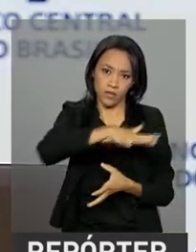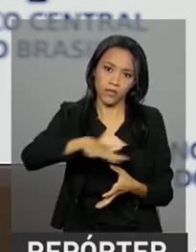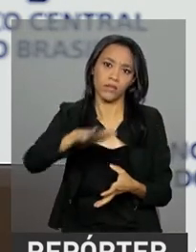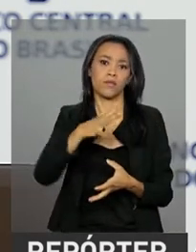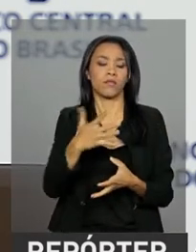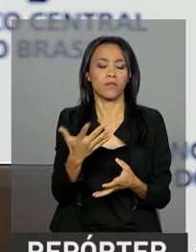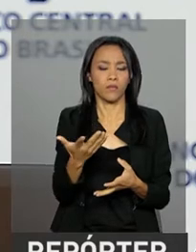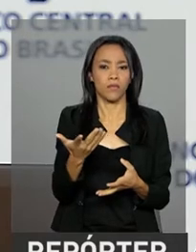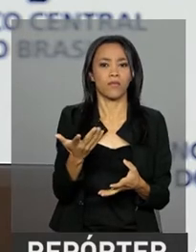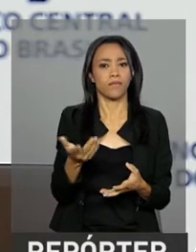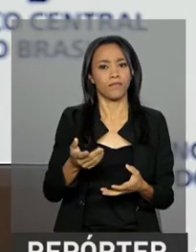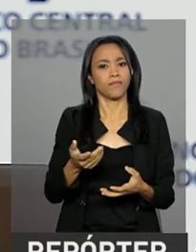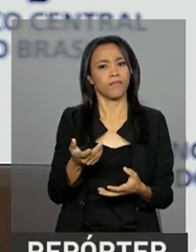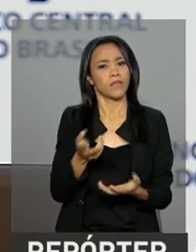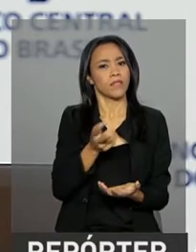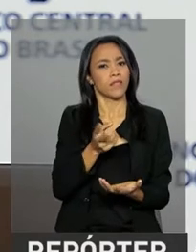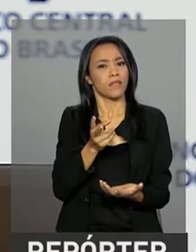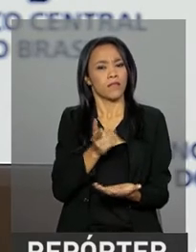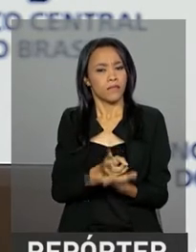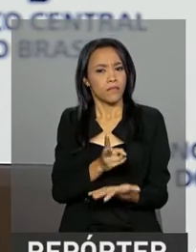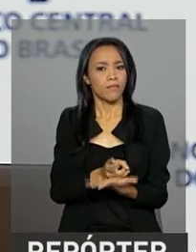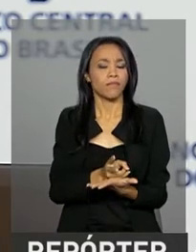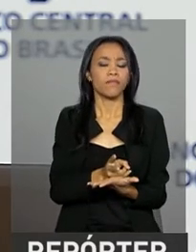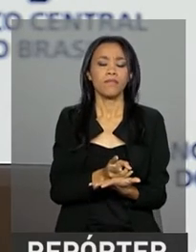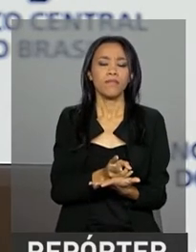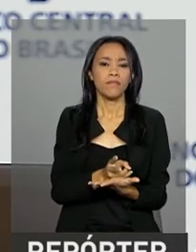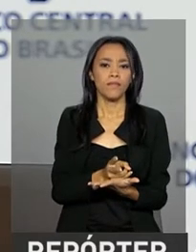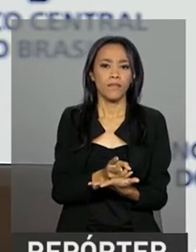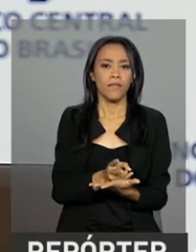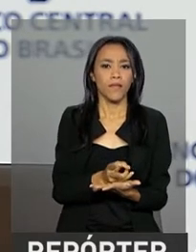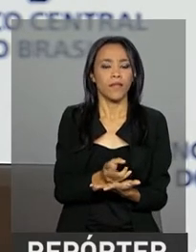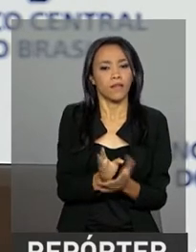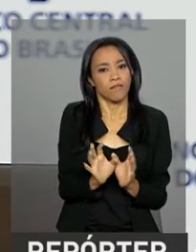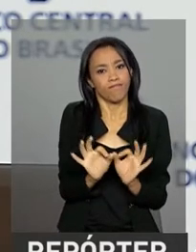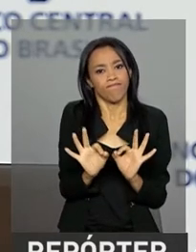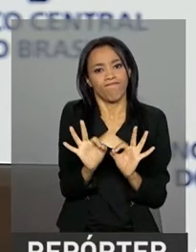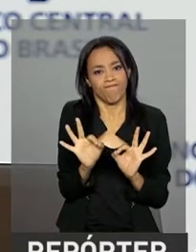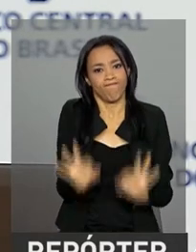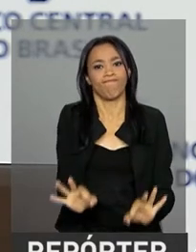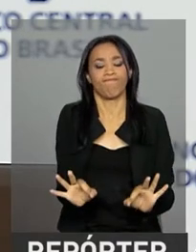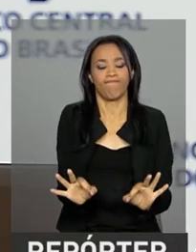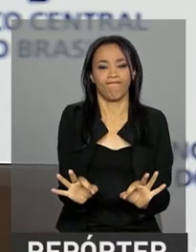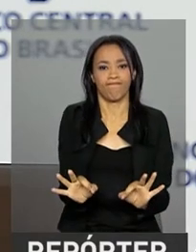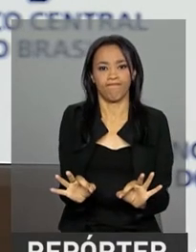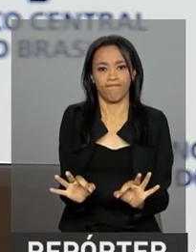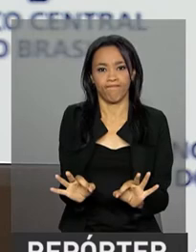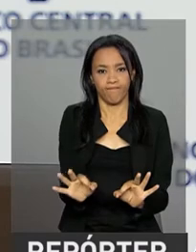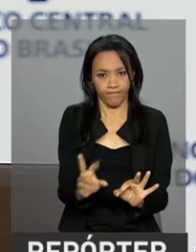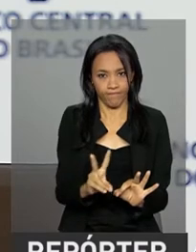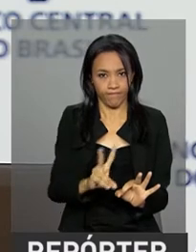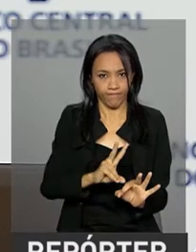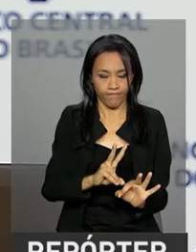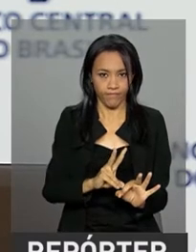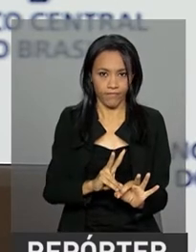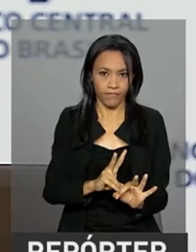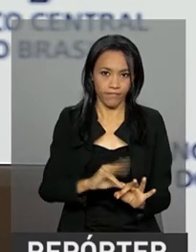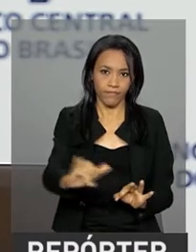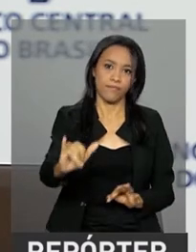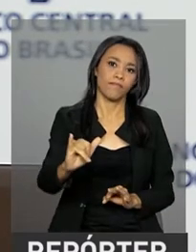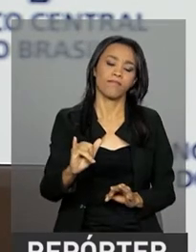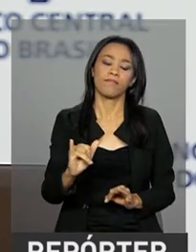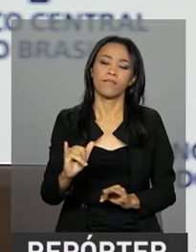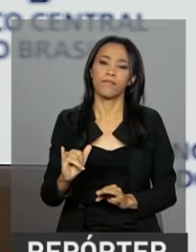bastante líquido, bastante solvente. Certamente será um ponto